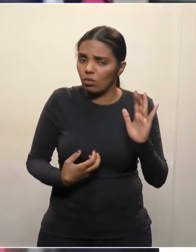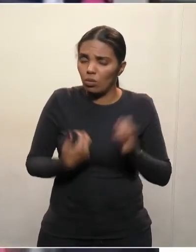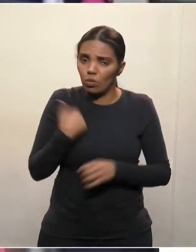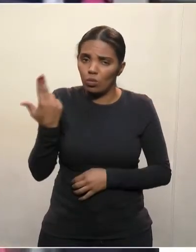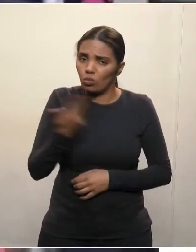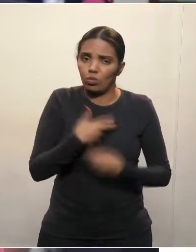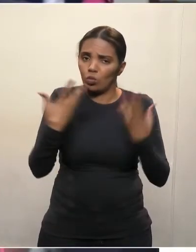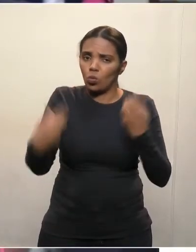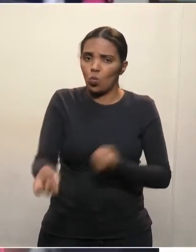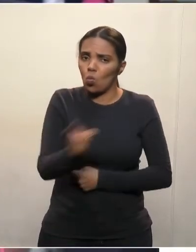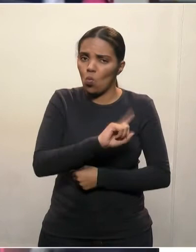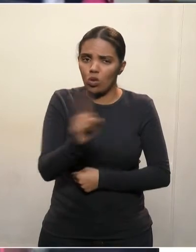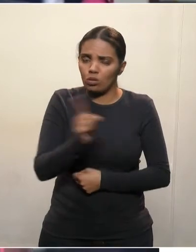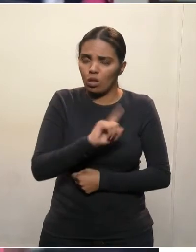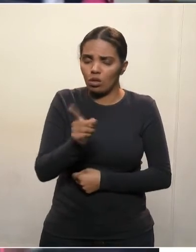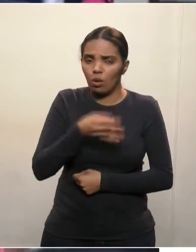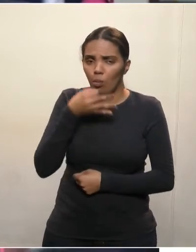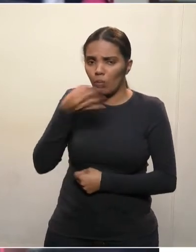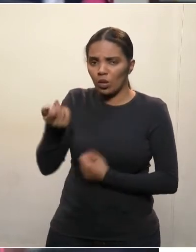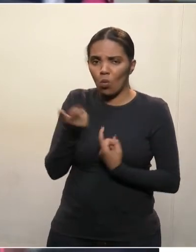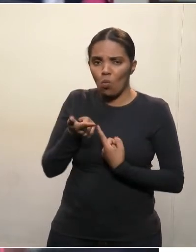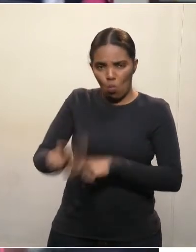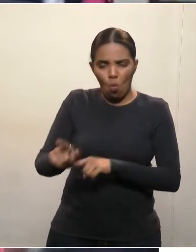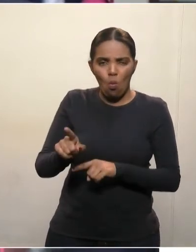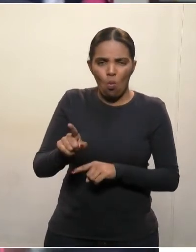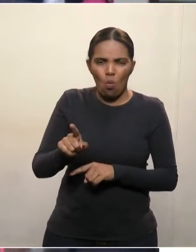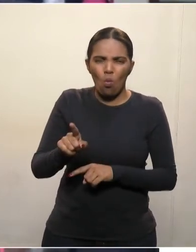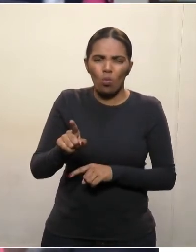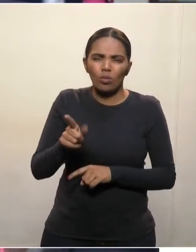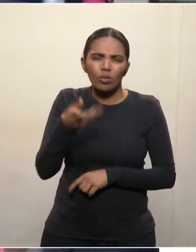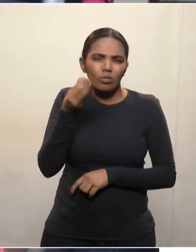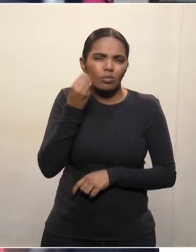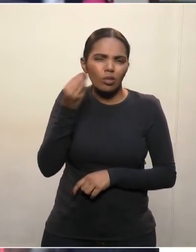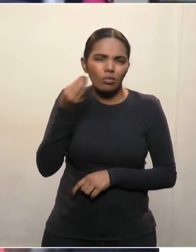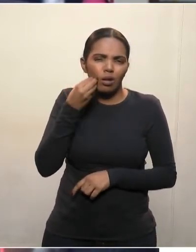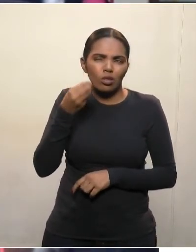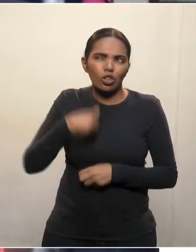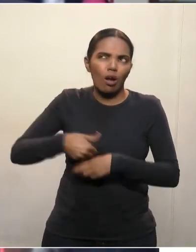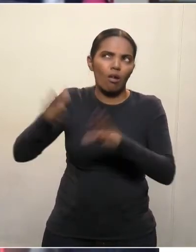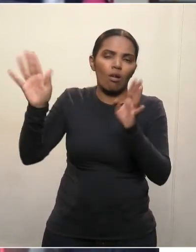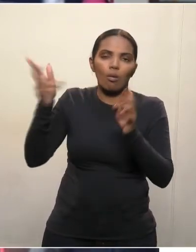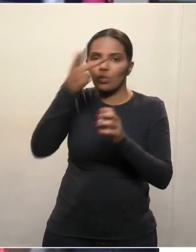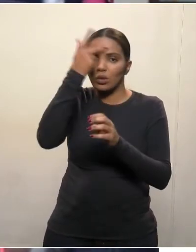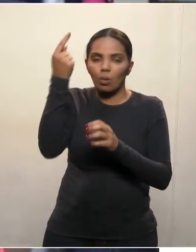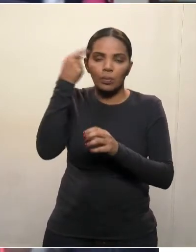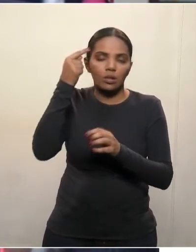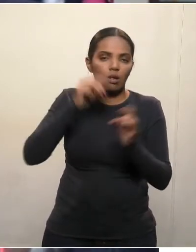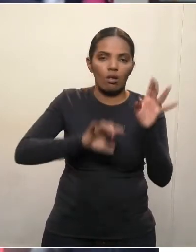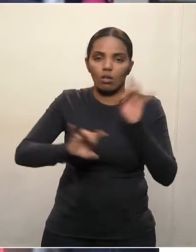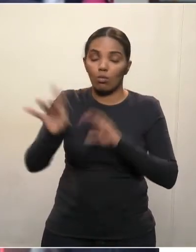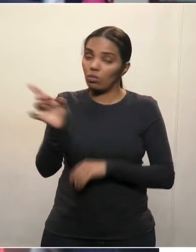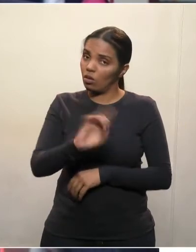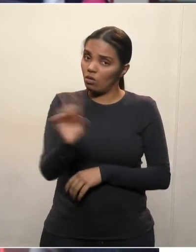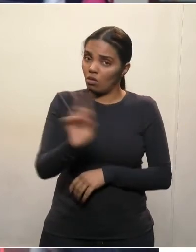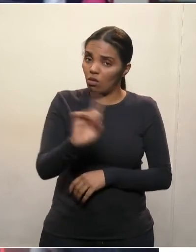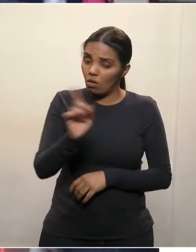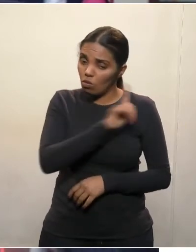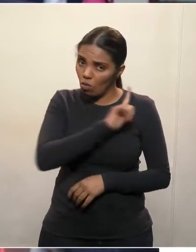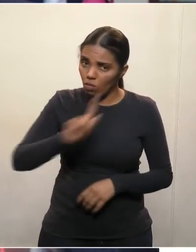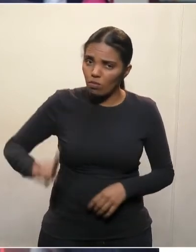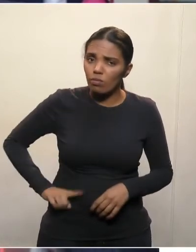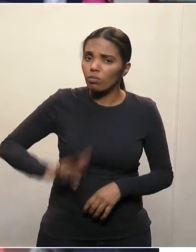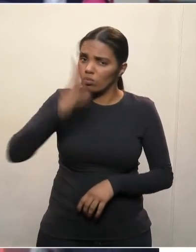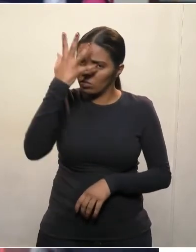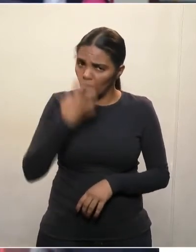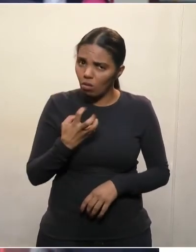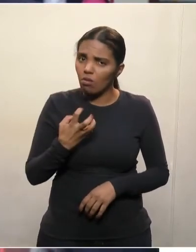críticas indiretas, às vezes, para jogar algum título no ar. Não. O governo é sério. Está acompanhado das igrejas,